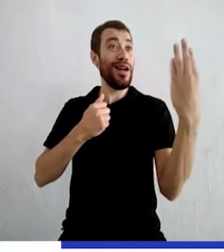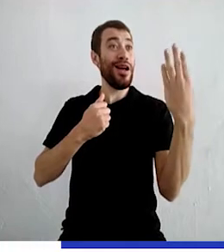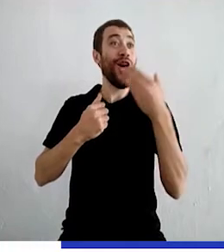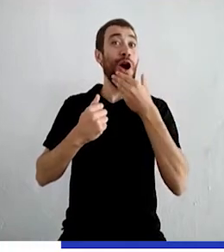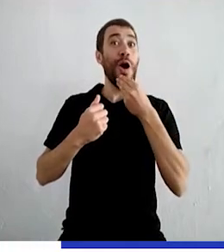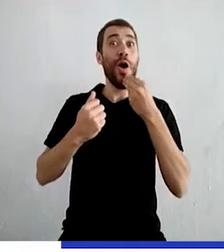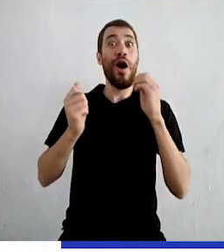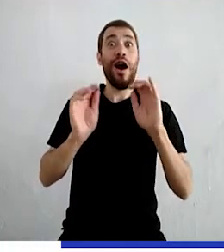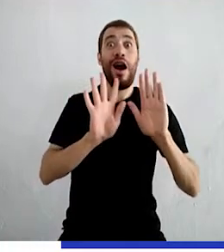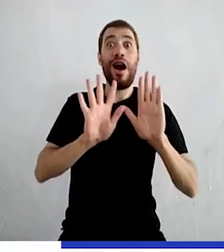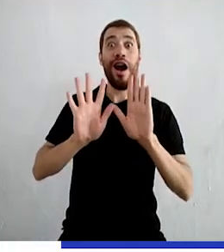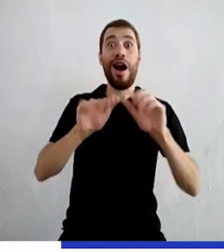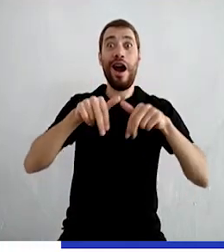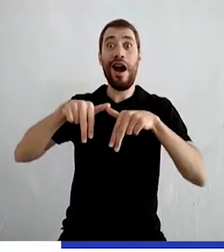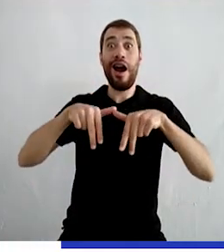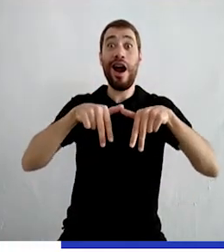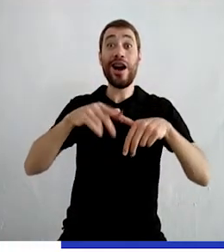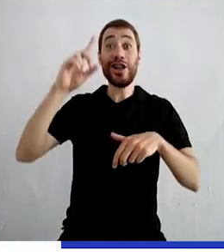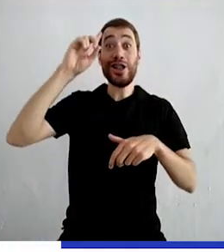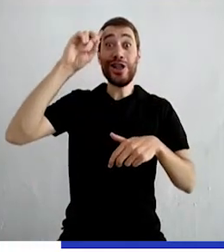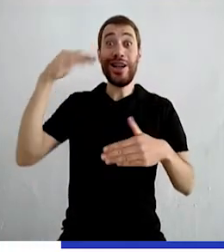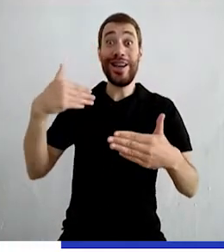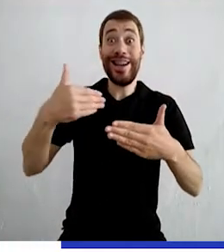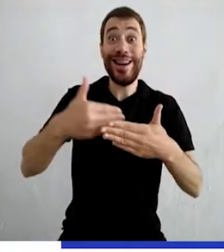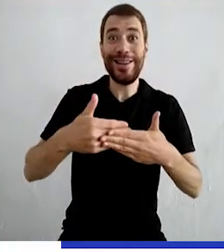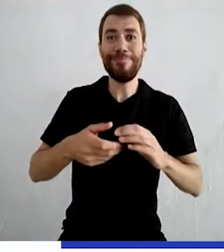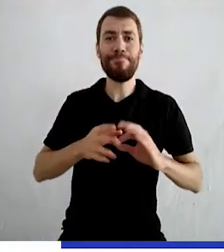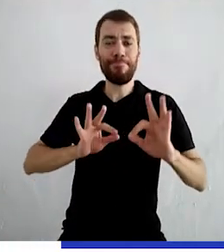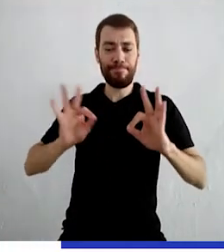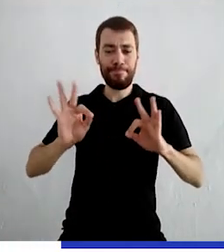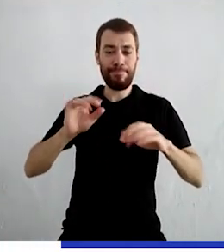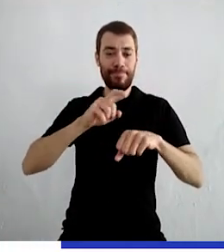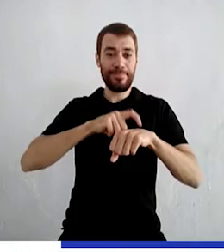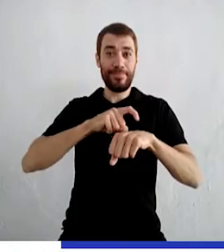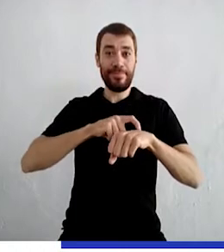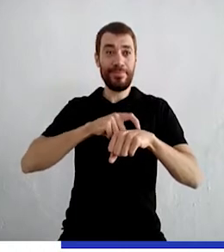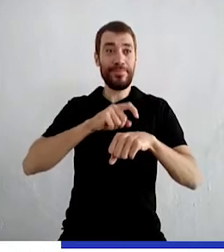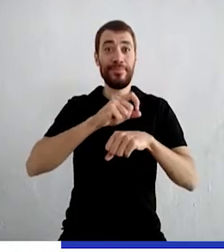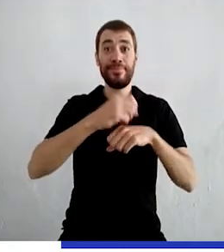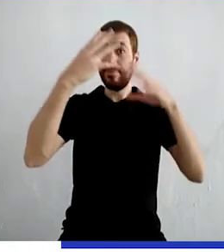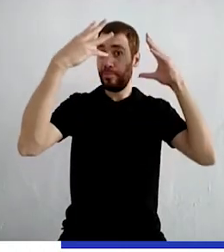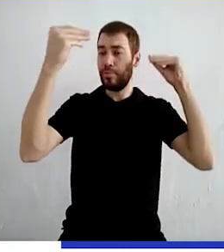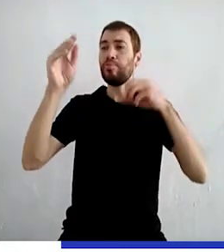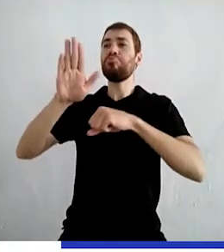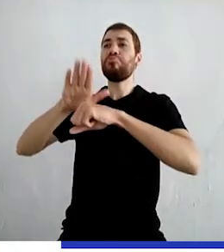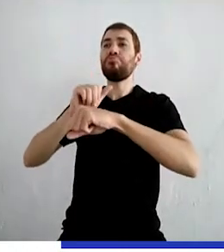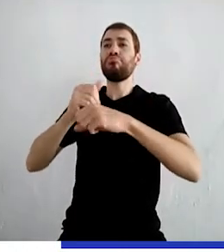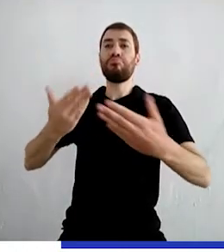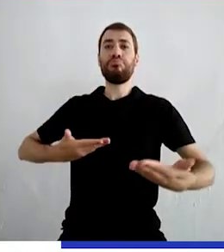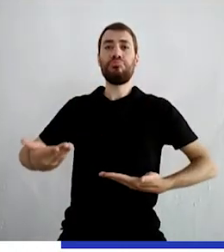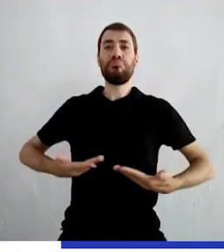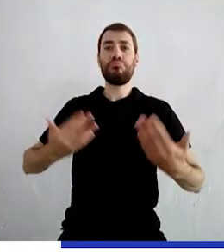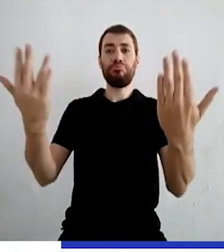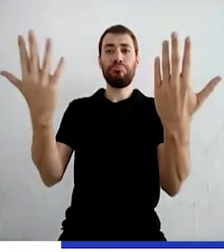O dia do baile chegou Na hora de se preparar O príncipe chamou os criados